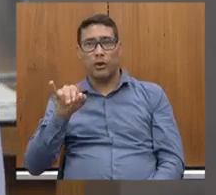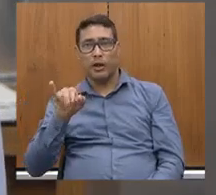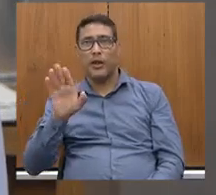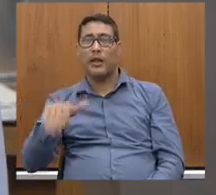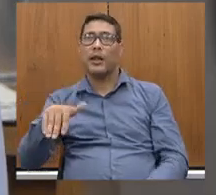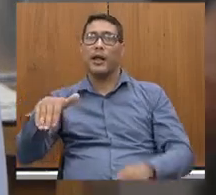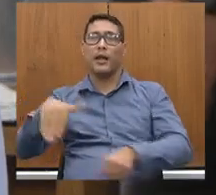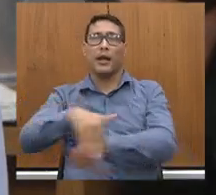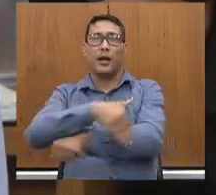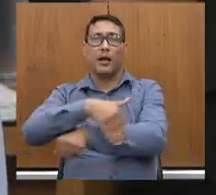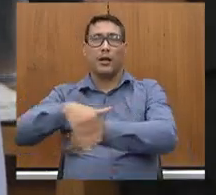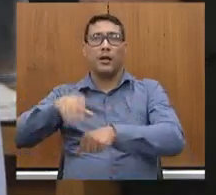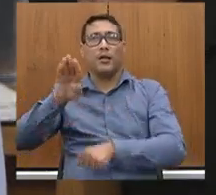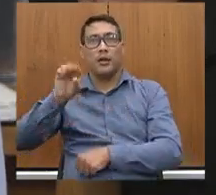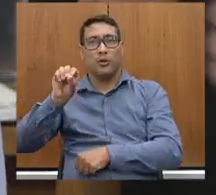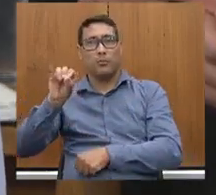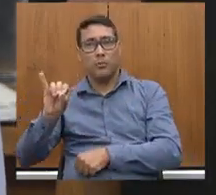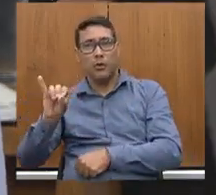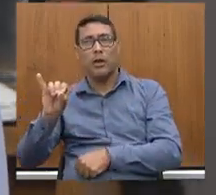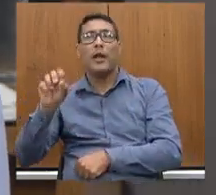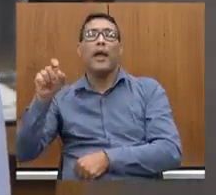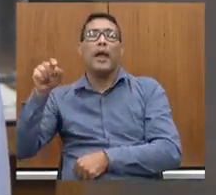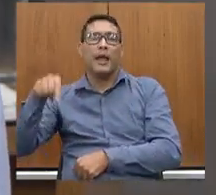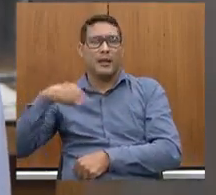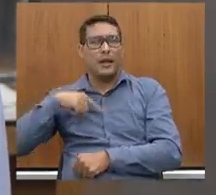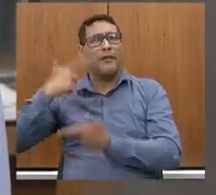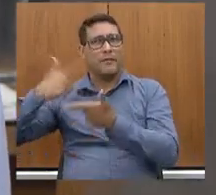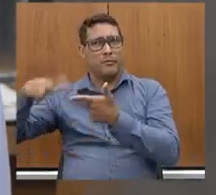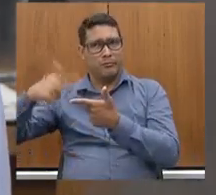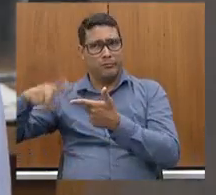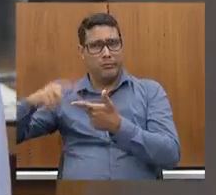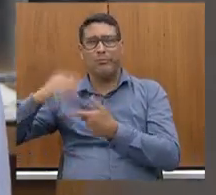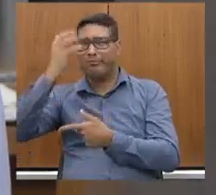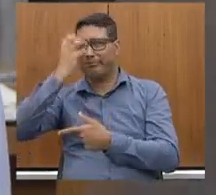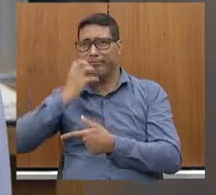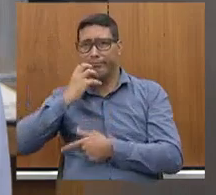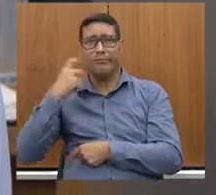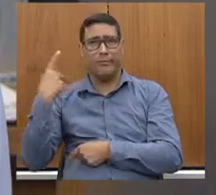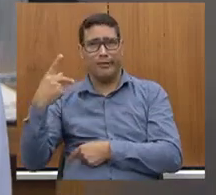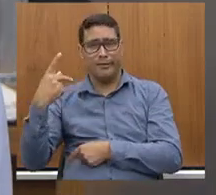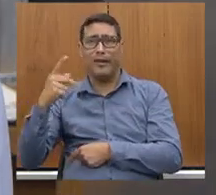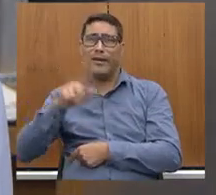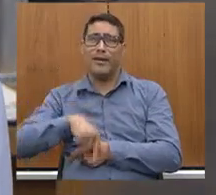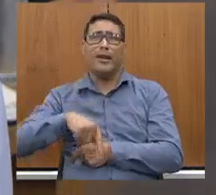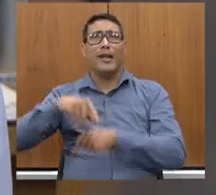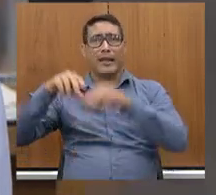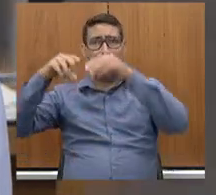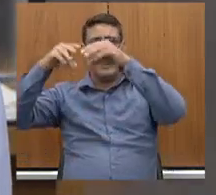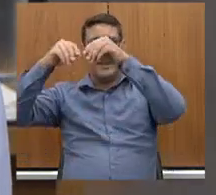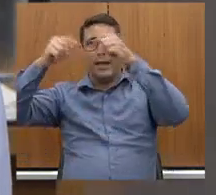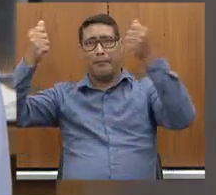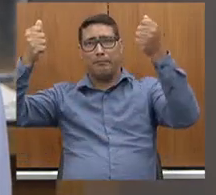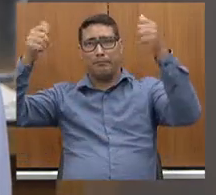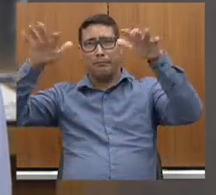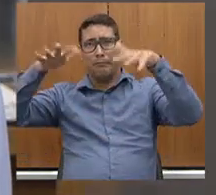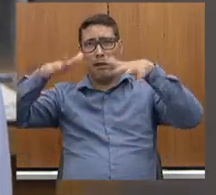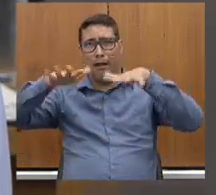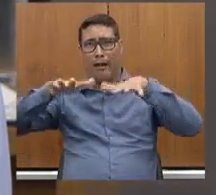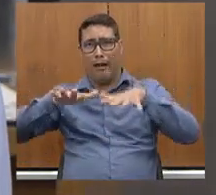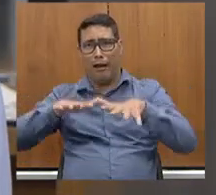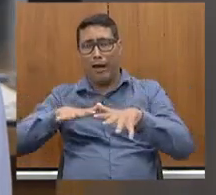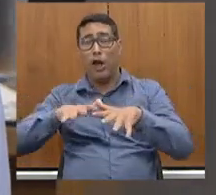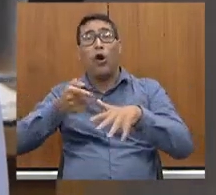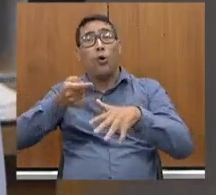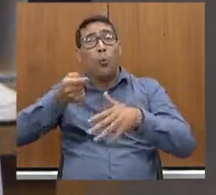o Rodrigo que está aqui, recentemente houve um problema sério lá de um deslizamento quase interditor e a sua